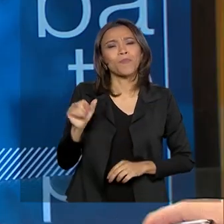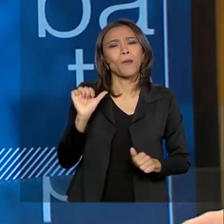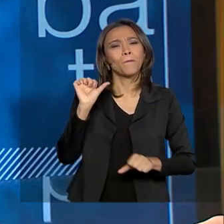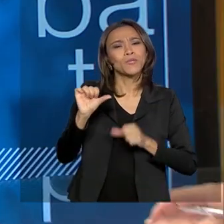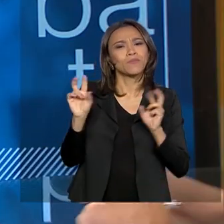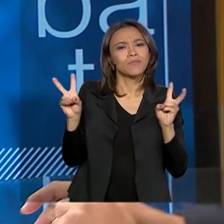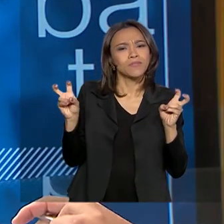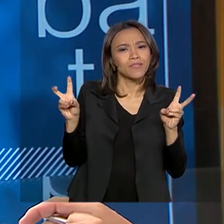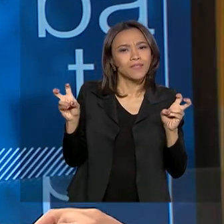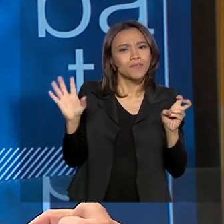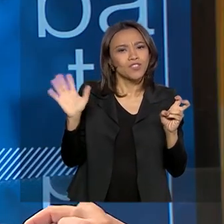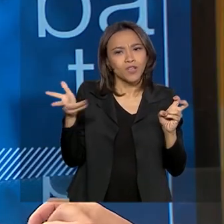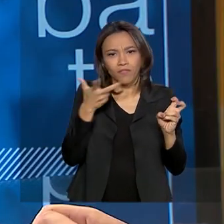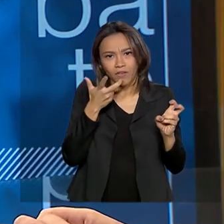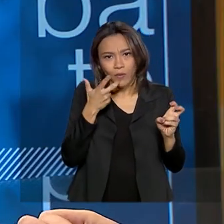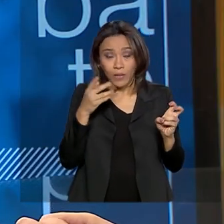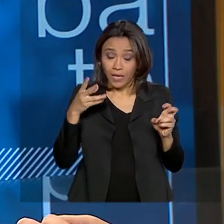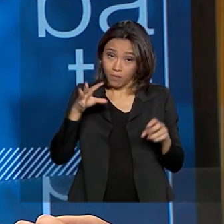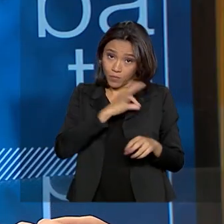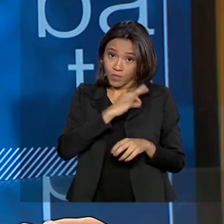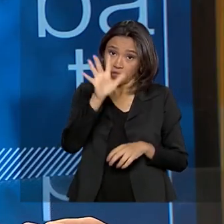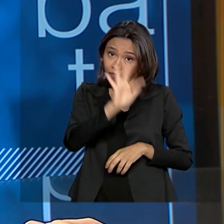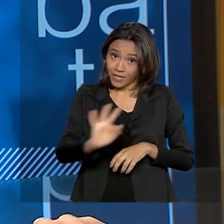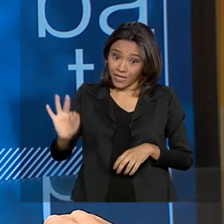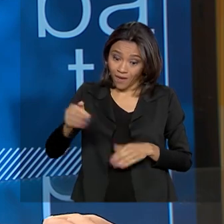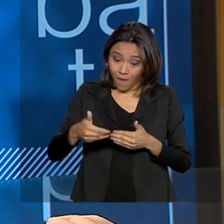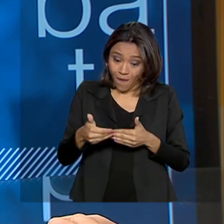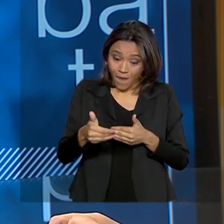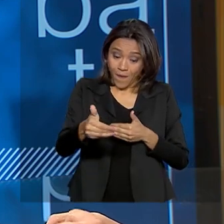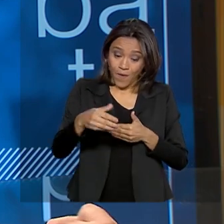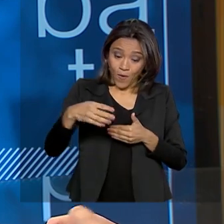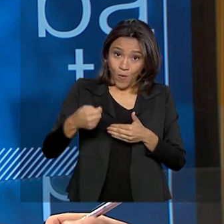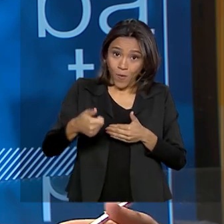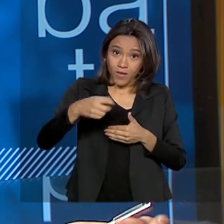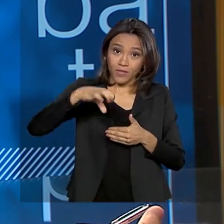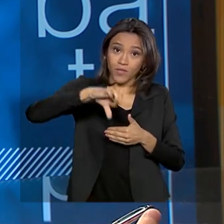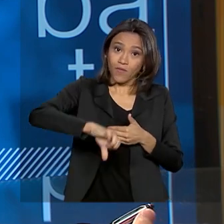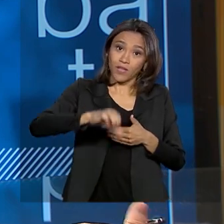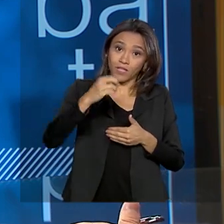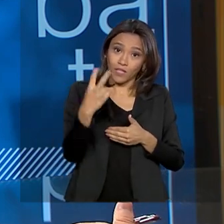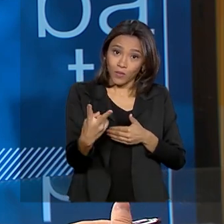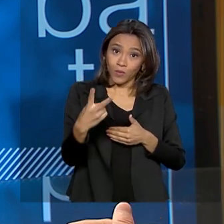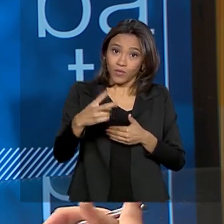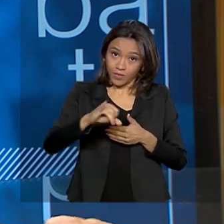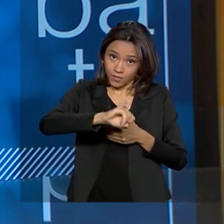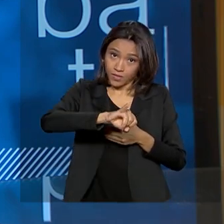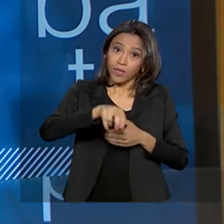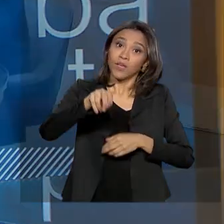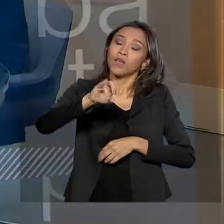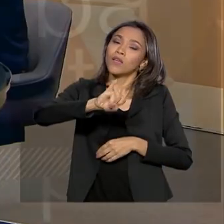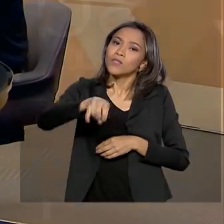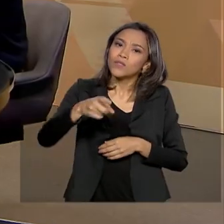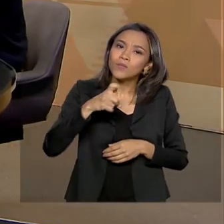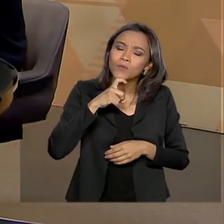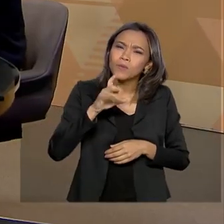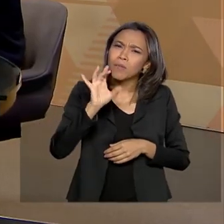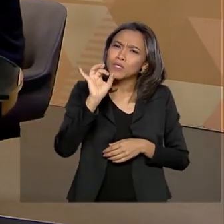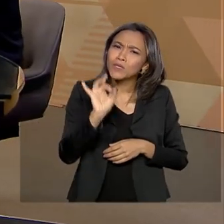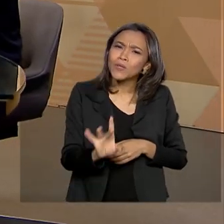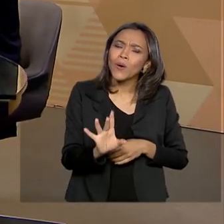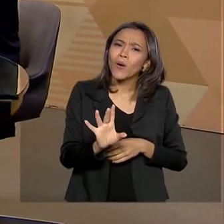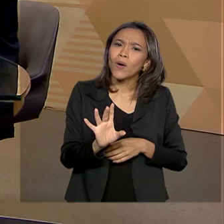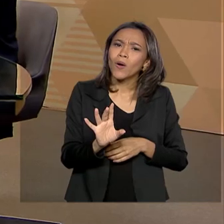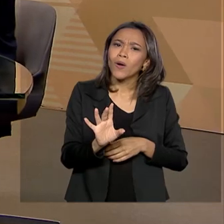pouquinho de assunto, a gente já disse aqui que a PRF está prestes a completar 92 anos, em julho, mas só 50 anos